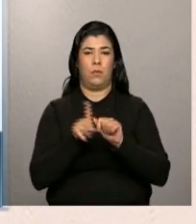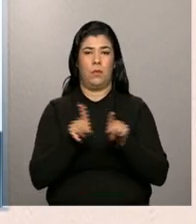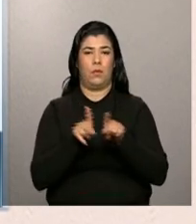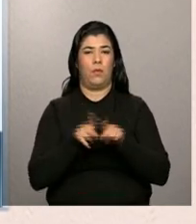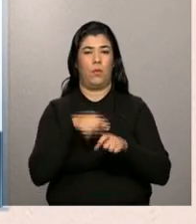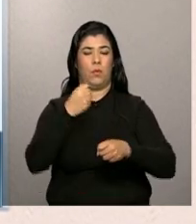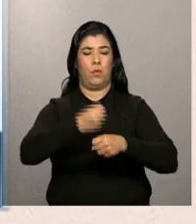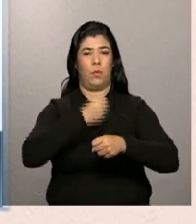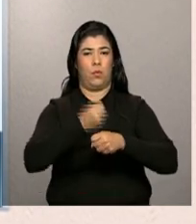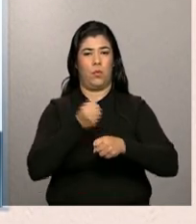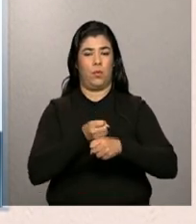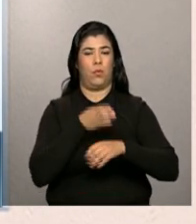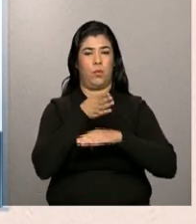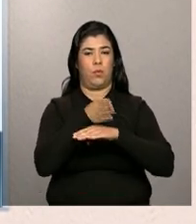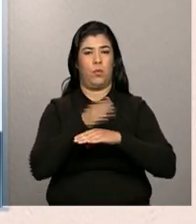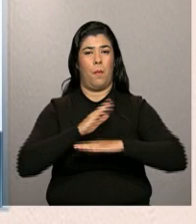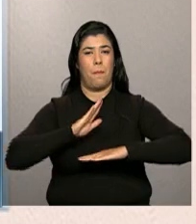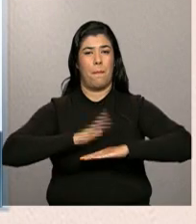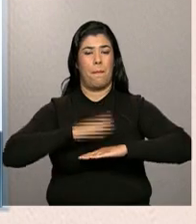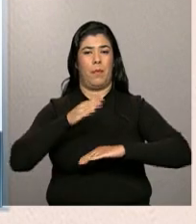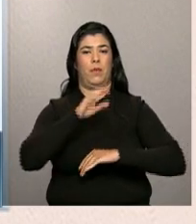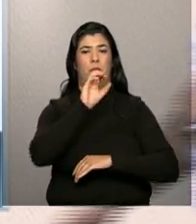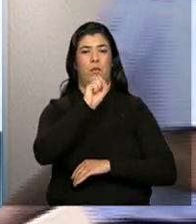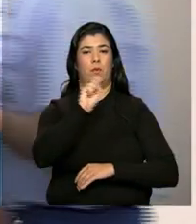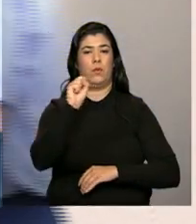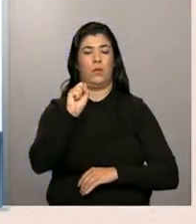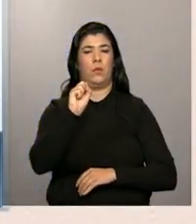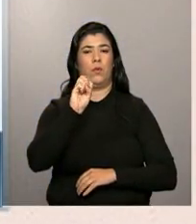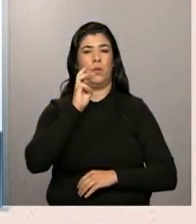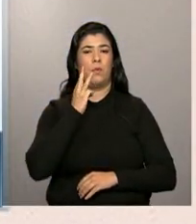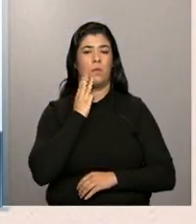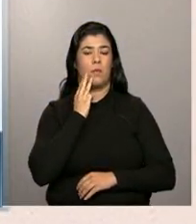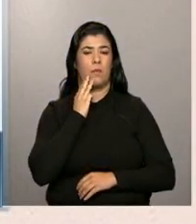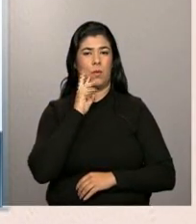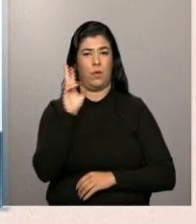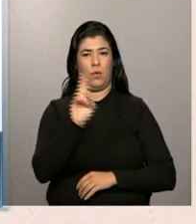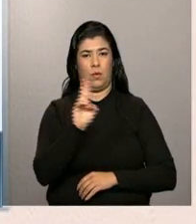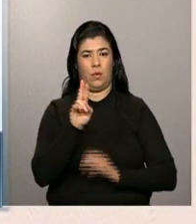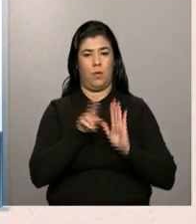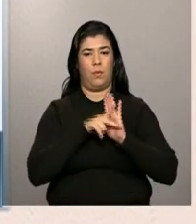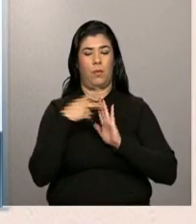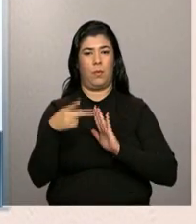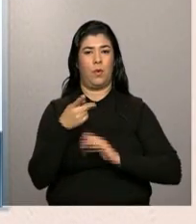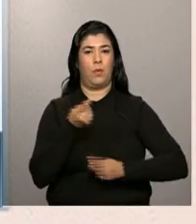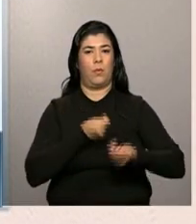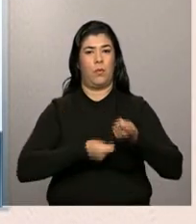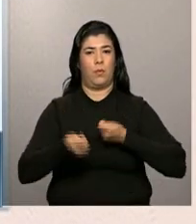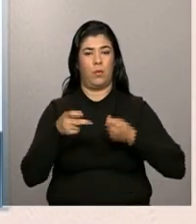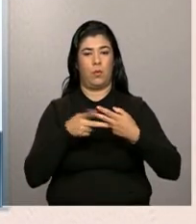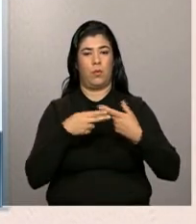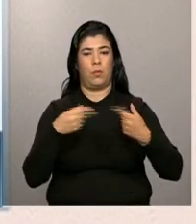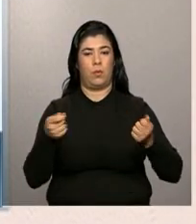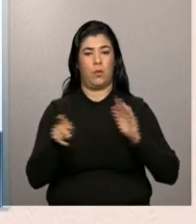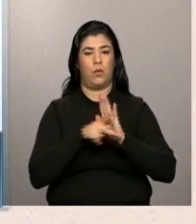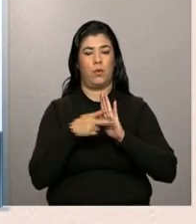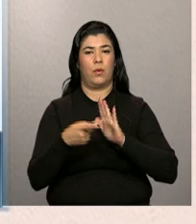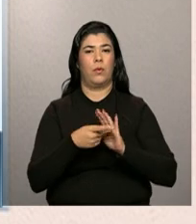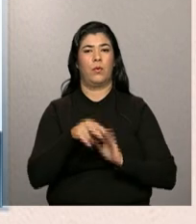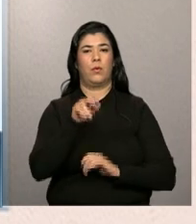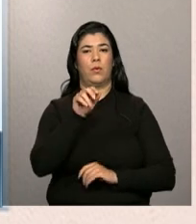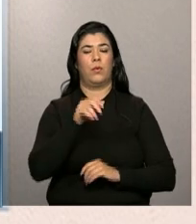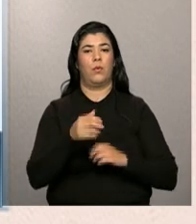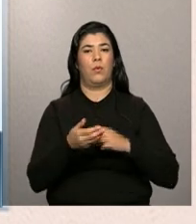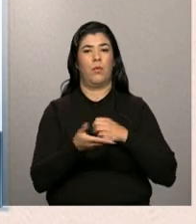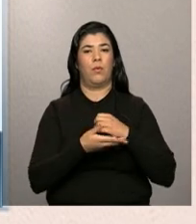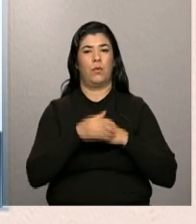investimento total de mais de 88 milhões de reais com recursos do Fundo de Arrendamento